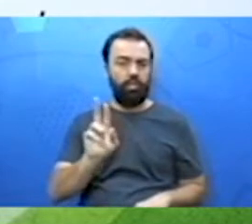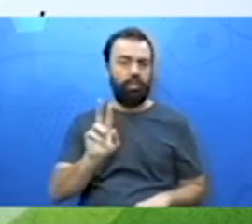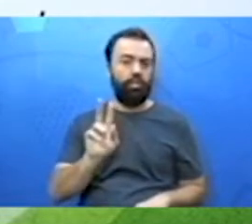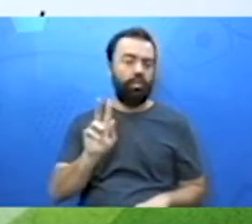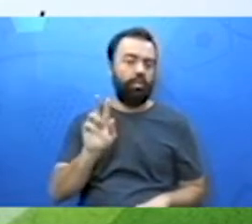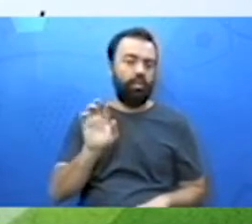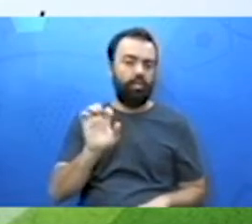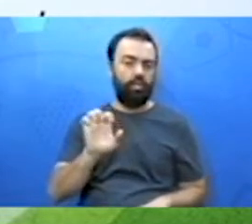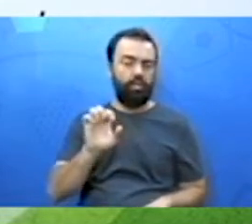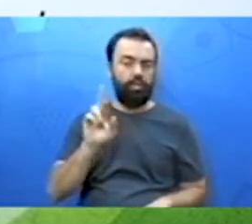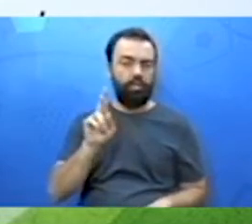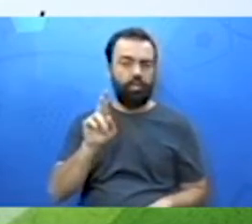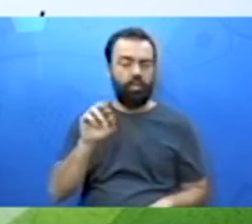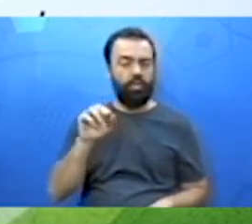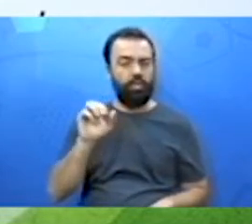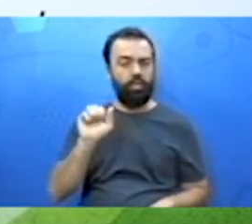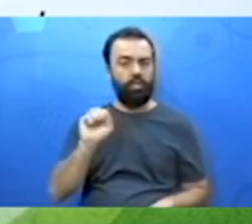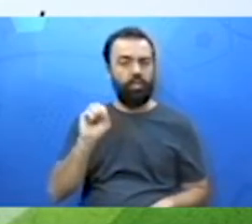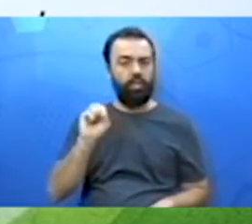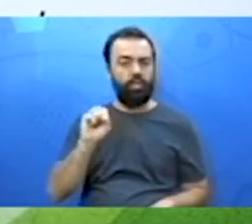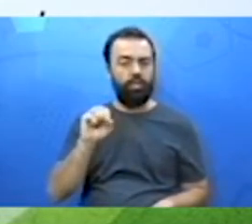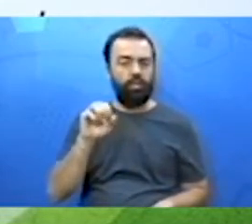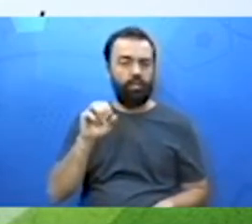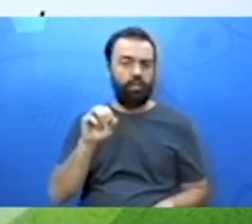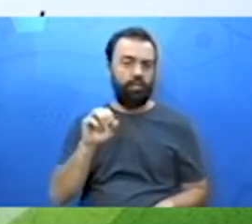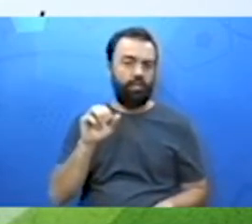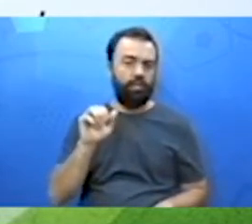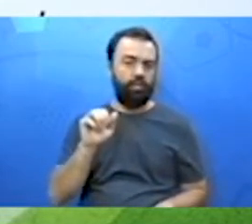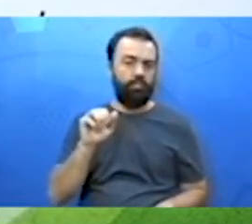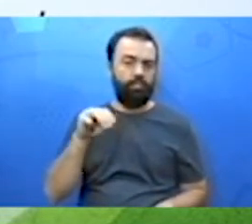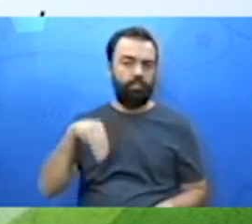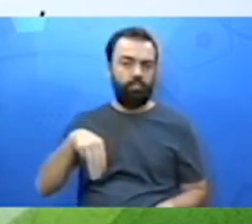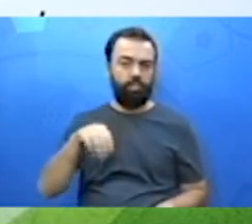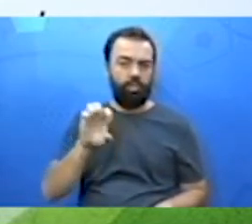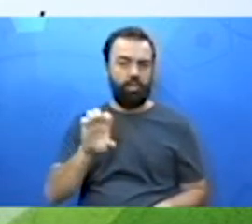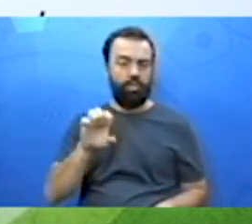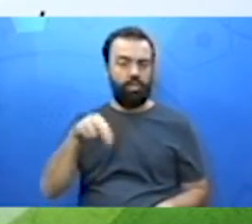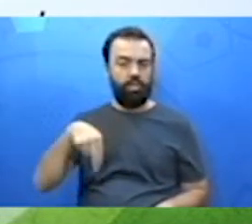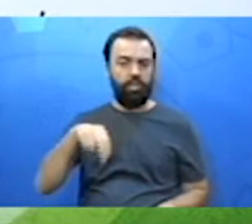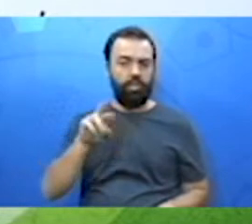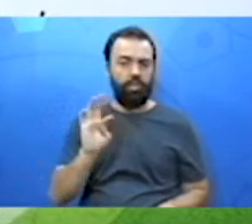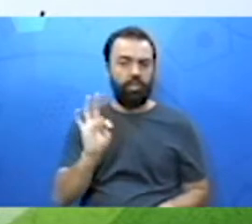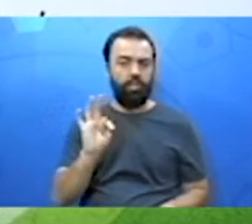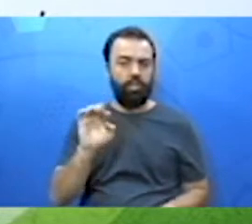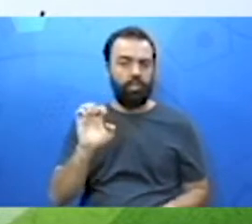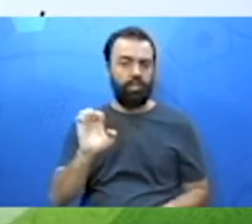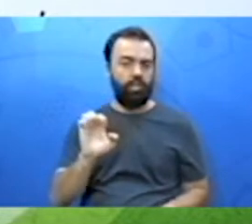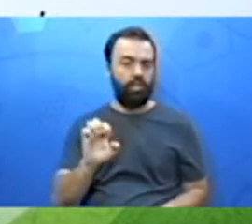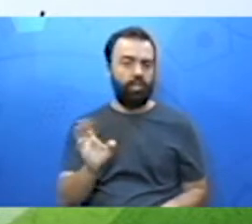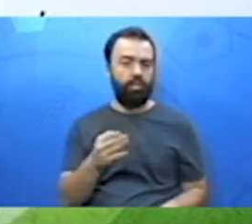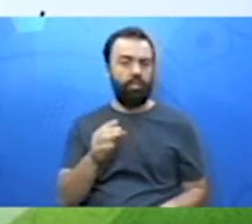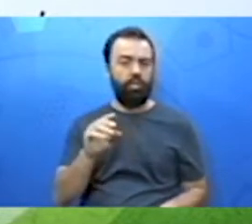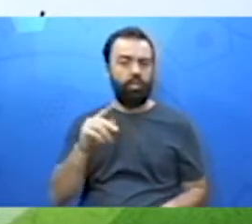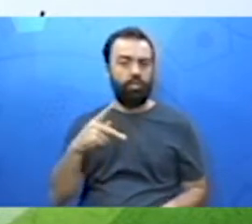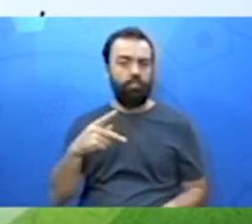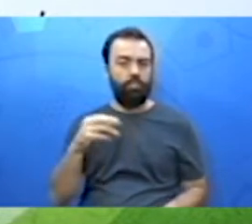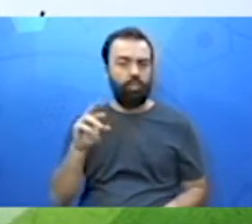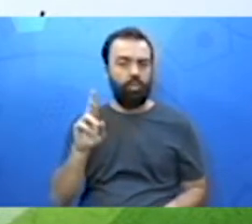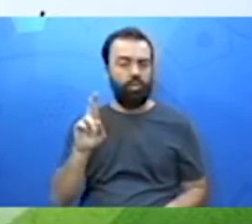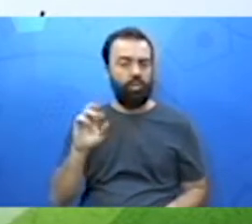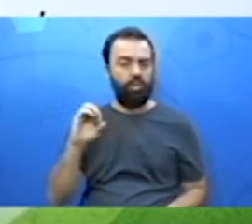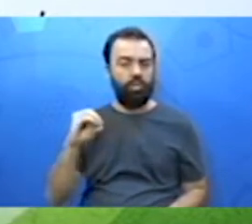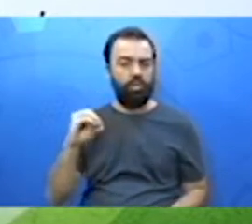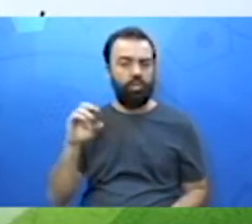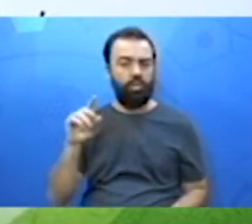grandeza 2. Na grandeza 1, ela aumentou. Aí, a grandeza 2 diminui. Isso